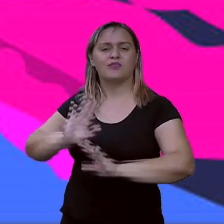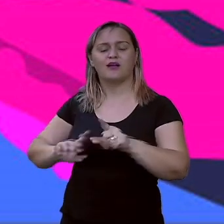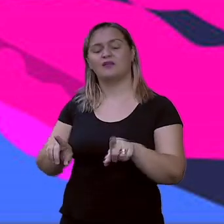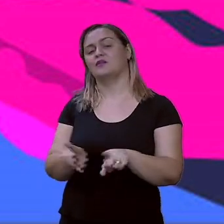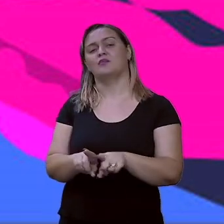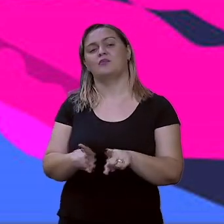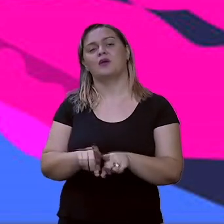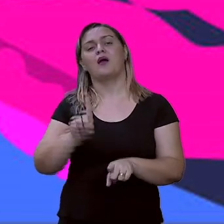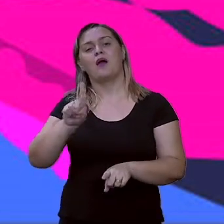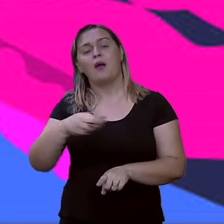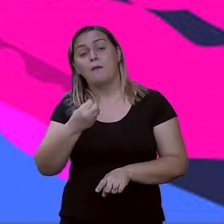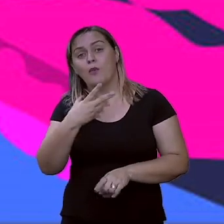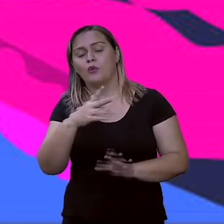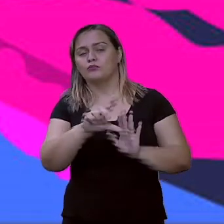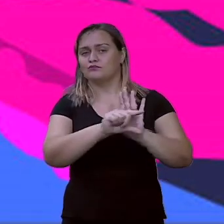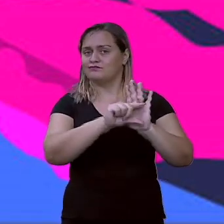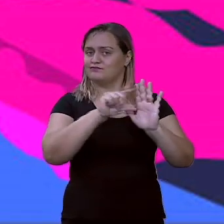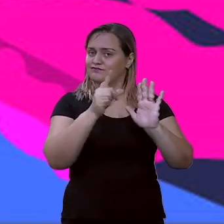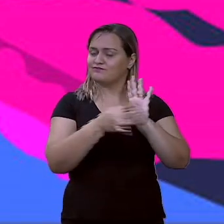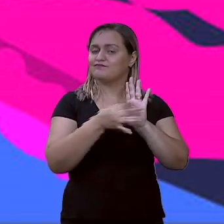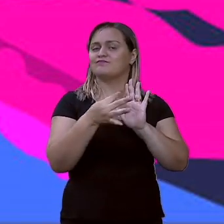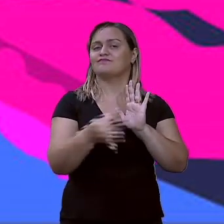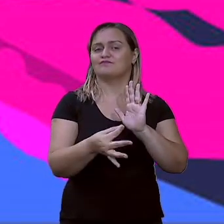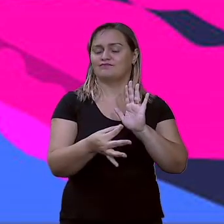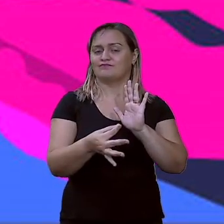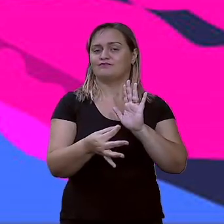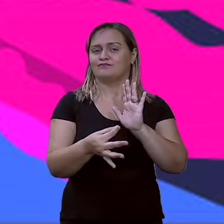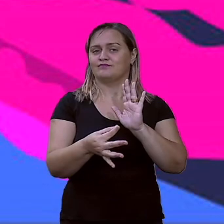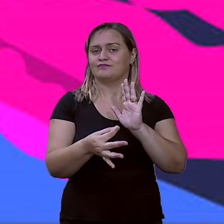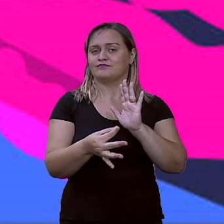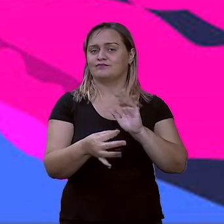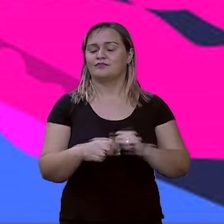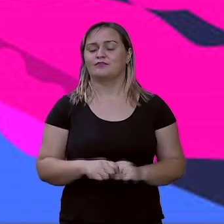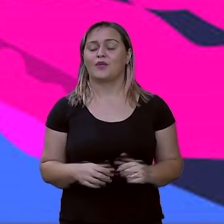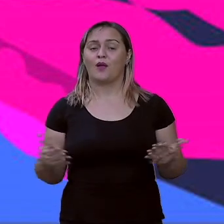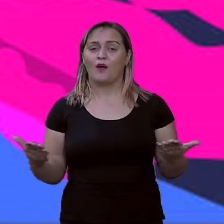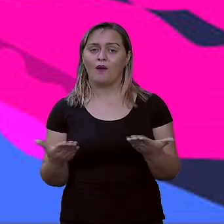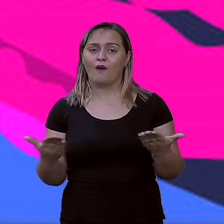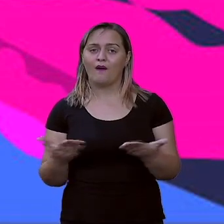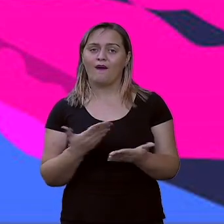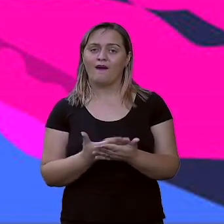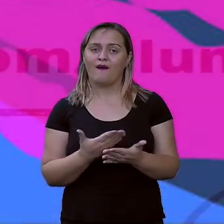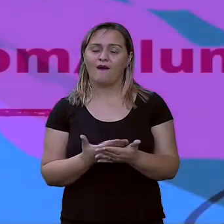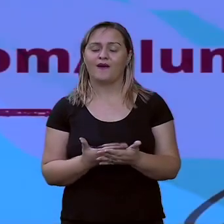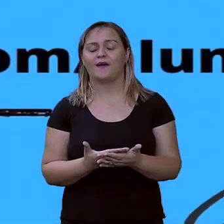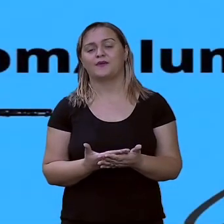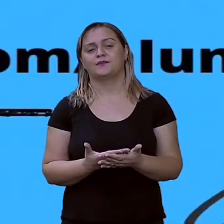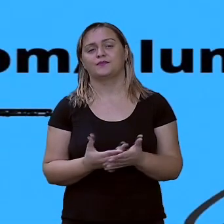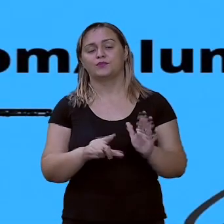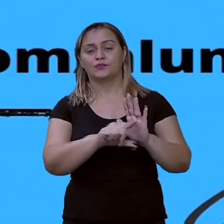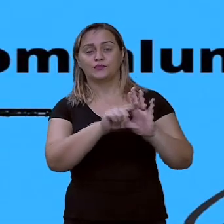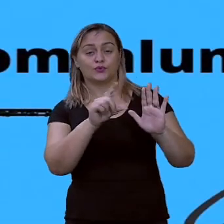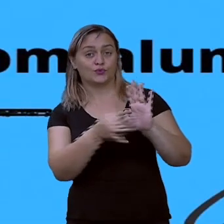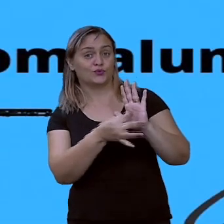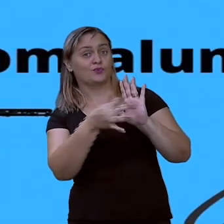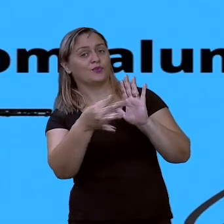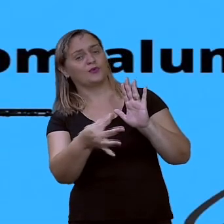lerem. E essa foi a nossa aula de hoje sobre artigo de opinião. E a dica, então, é, pessoal,